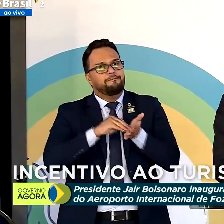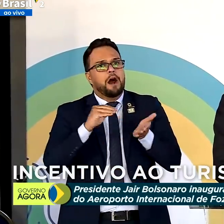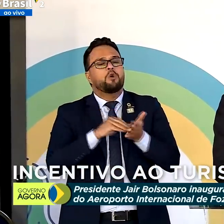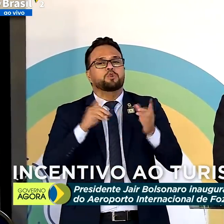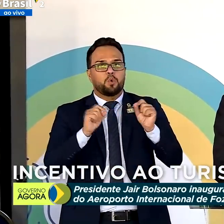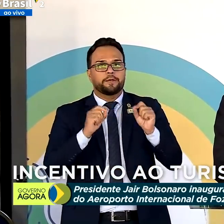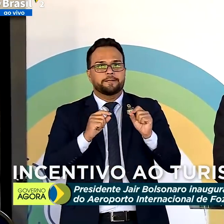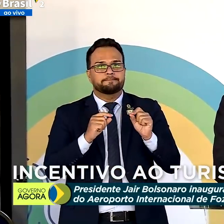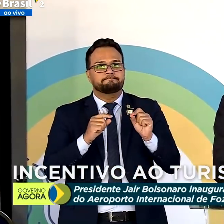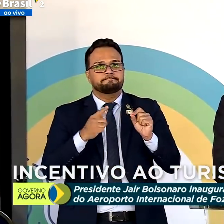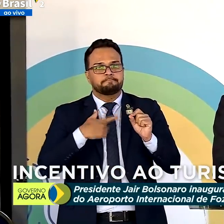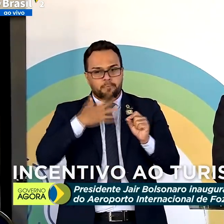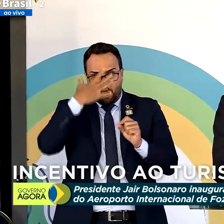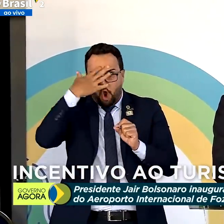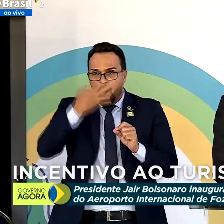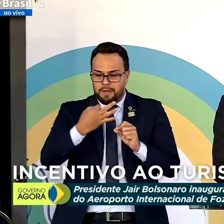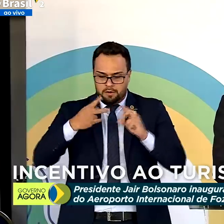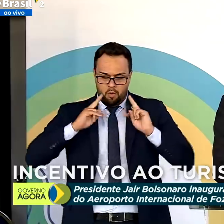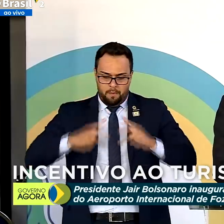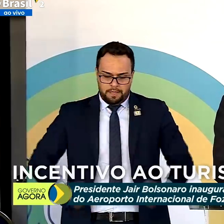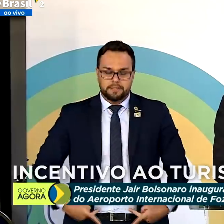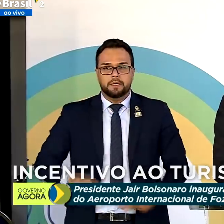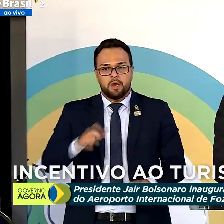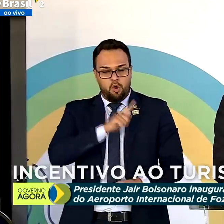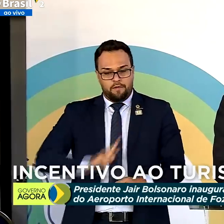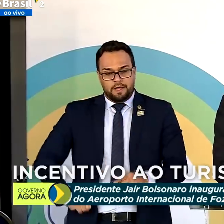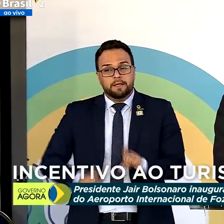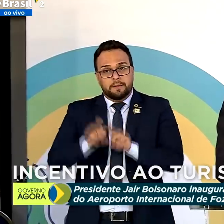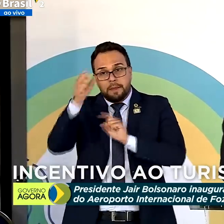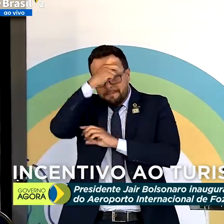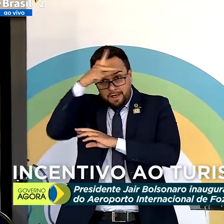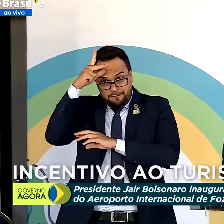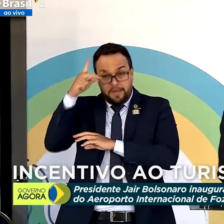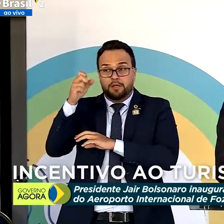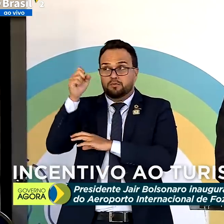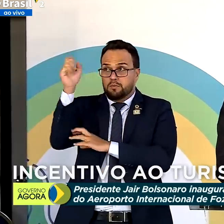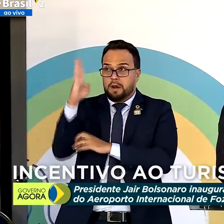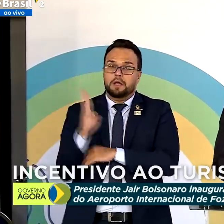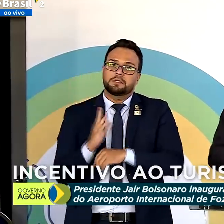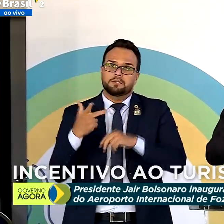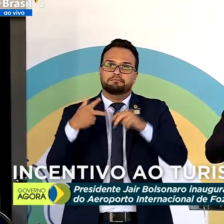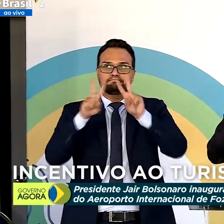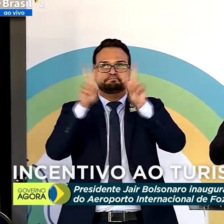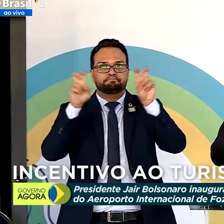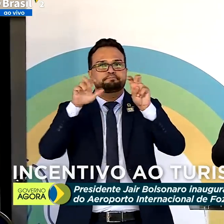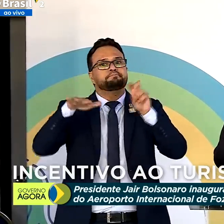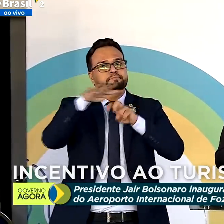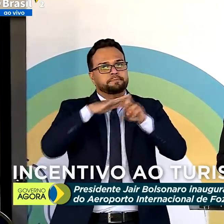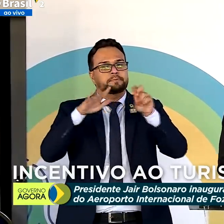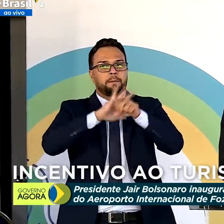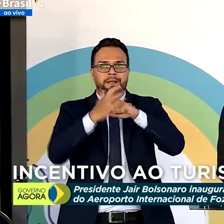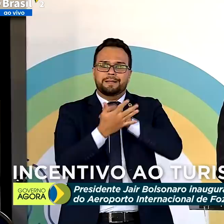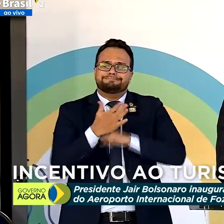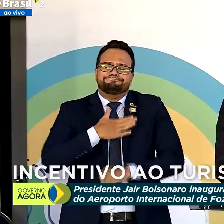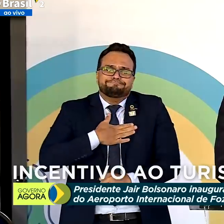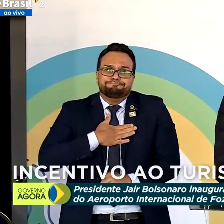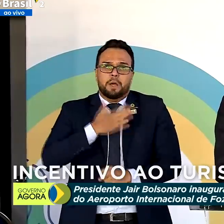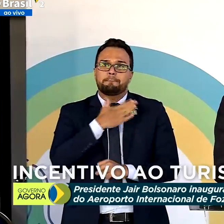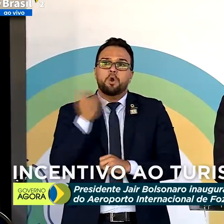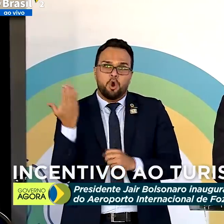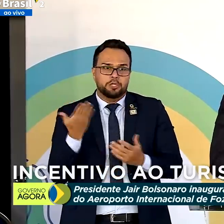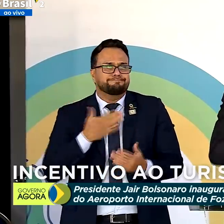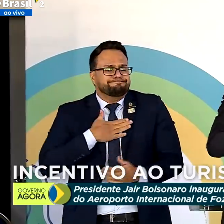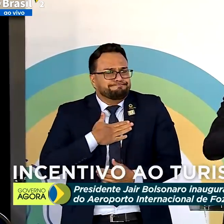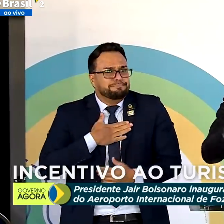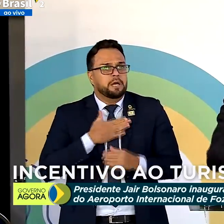humanidade por parte de muitos governadores e prefeitos do Brasil nessa questão da pandemia. Lamentamos as mortes, muito.